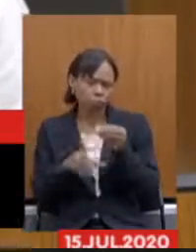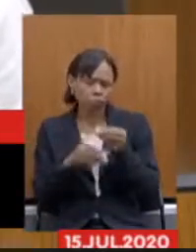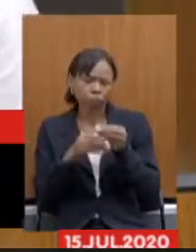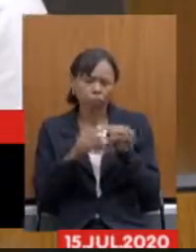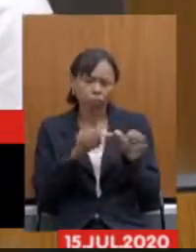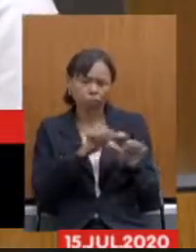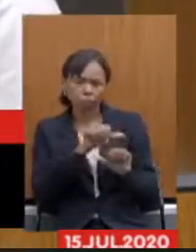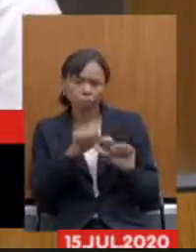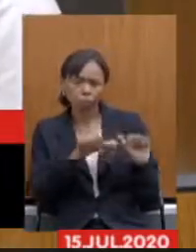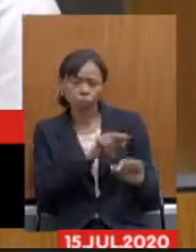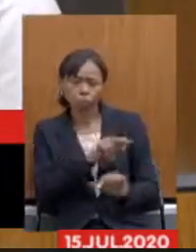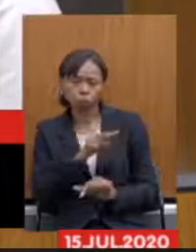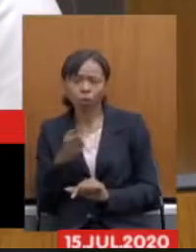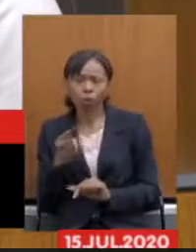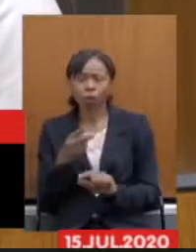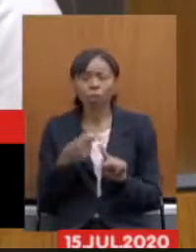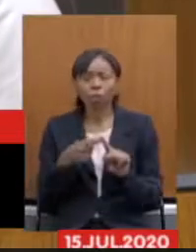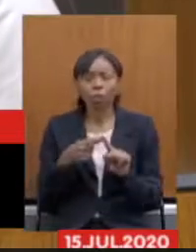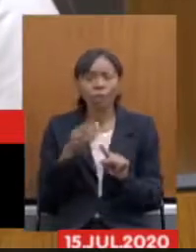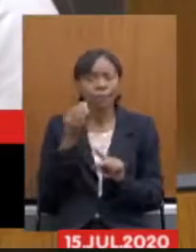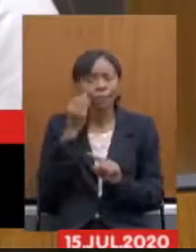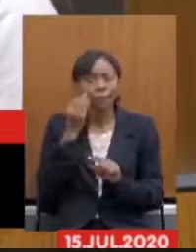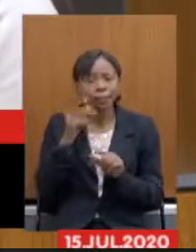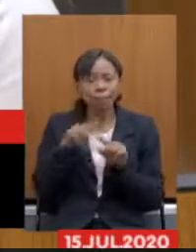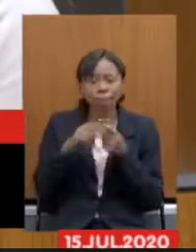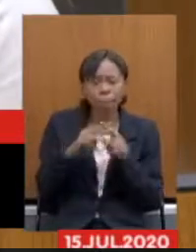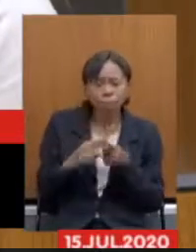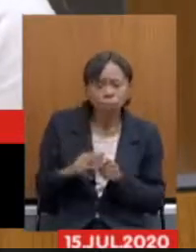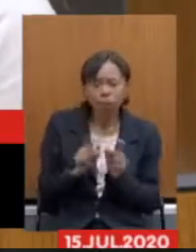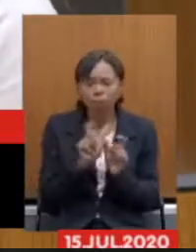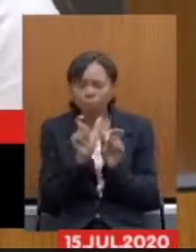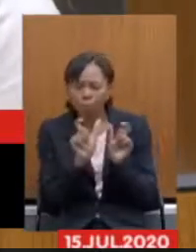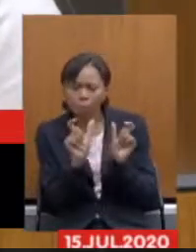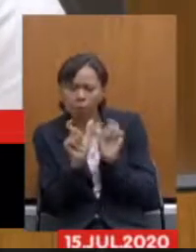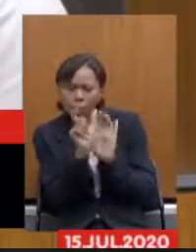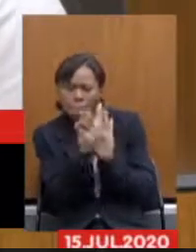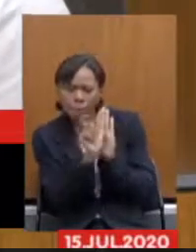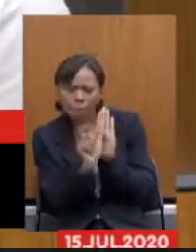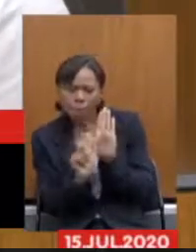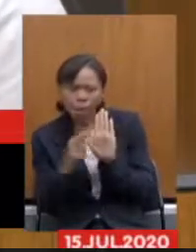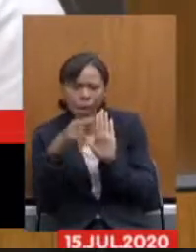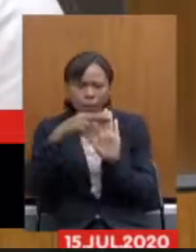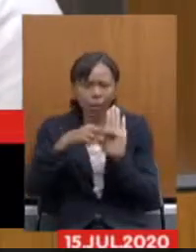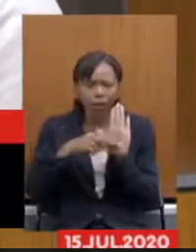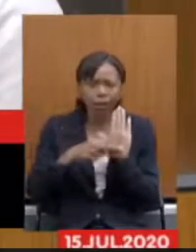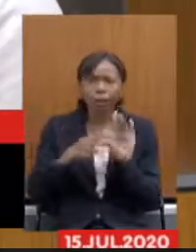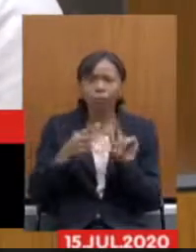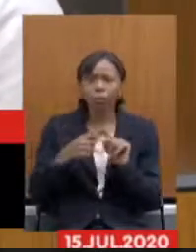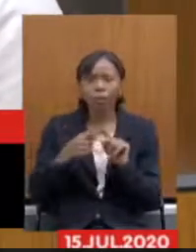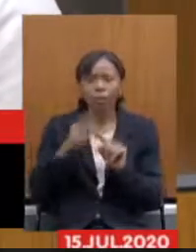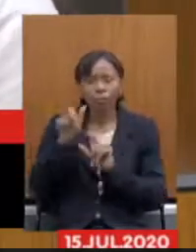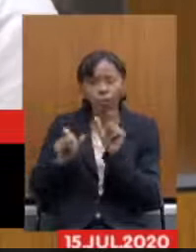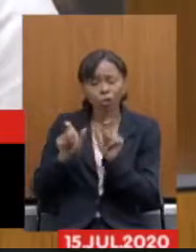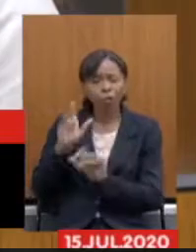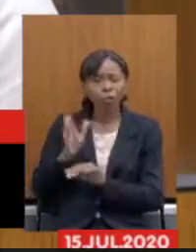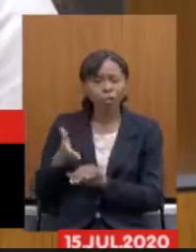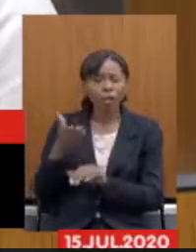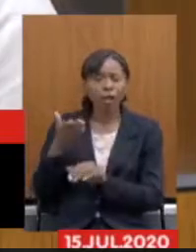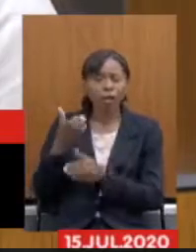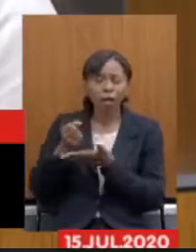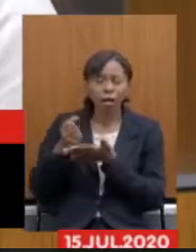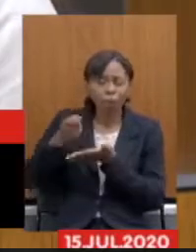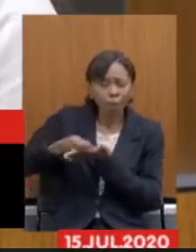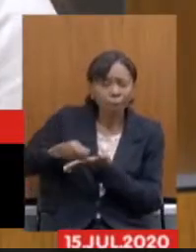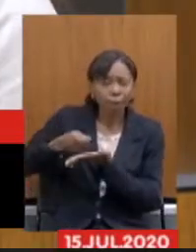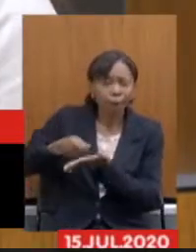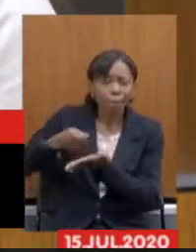consiga melhorar os termos os critérios para que as pessoas que já contribuíram muito nessa migração tenham